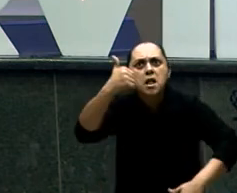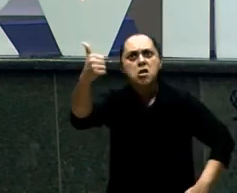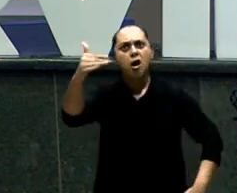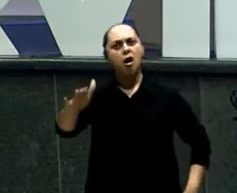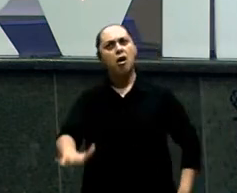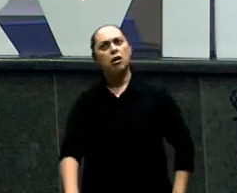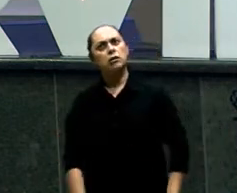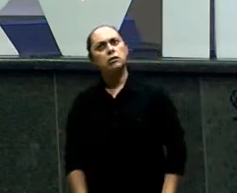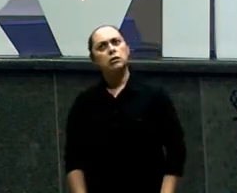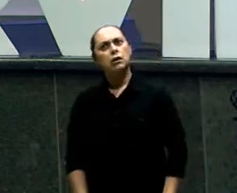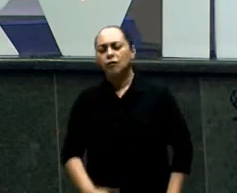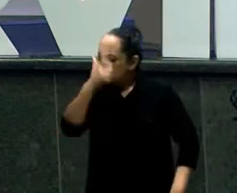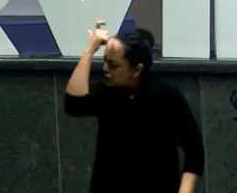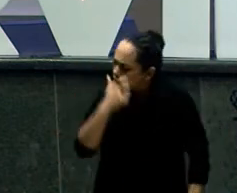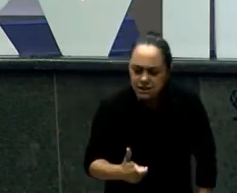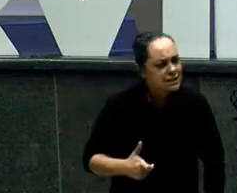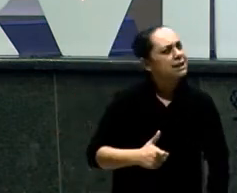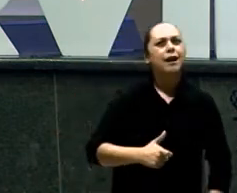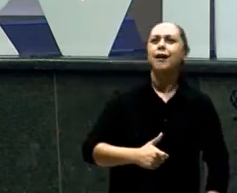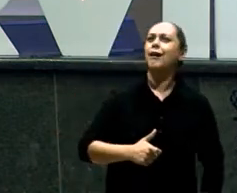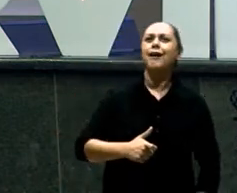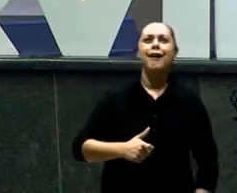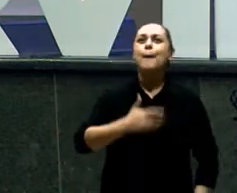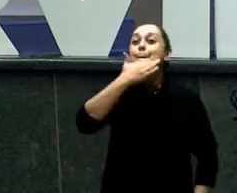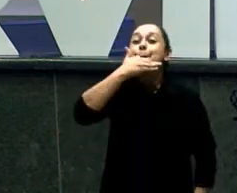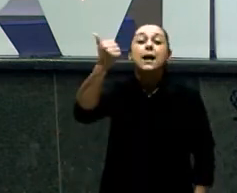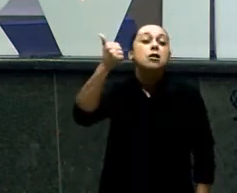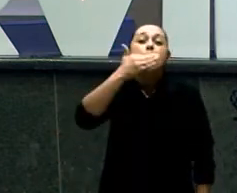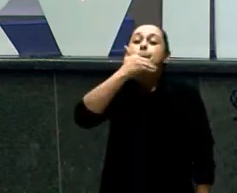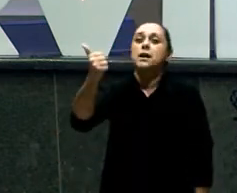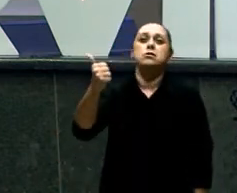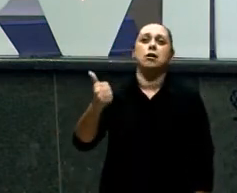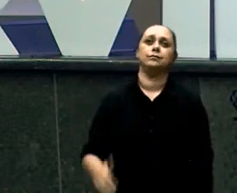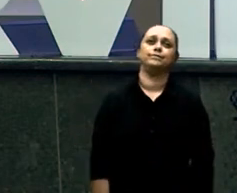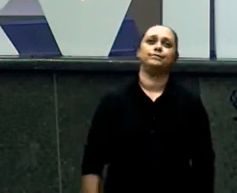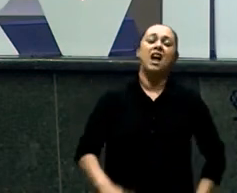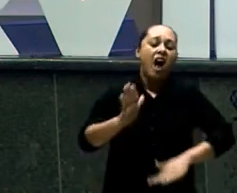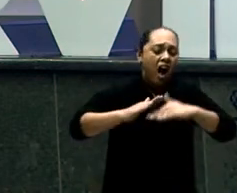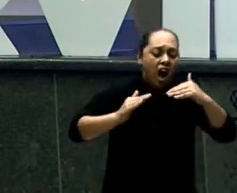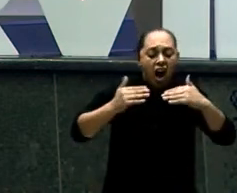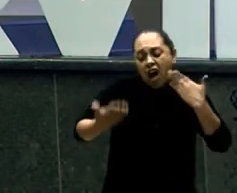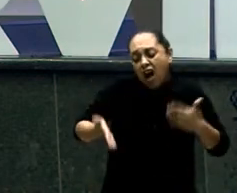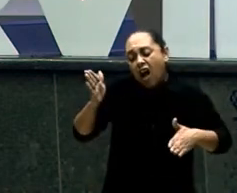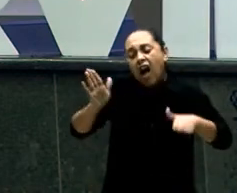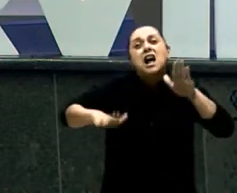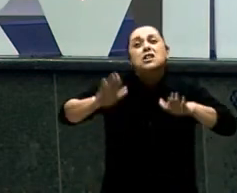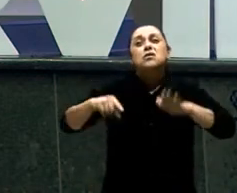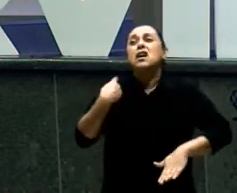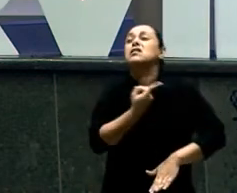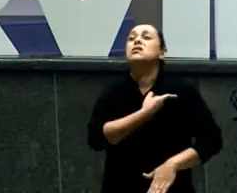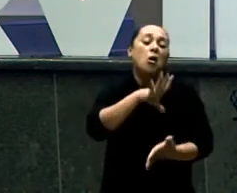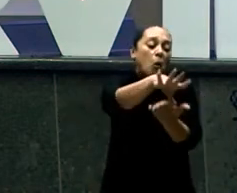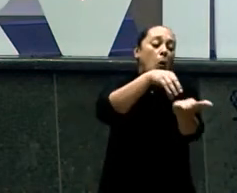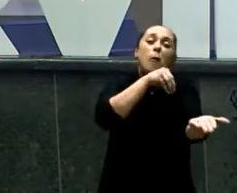Imagina Jacó Terminou o seu prato De lentilha O guisado E ele vai passar Sabe aonde? O